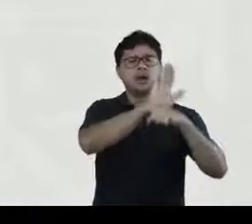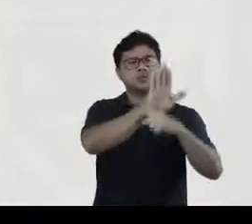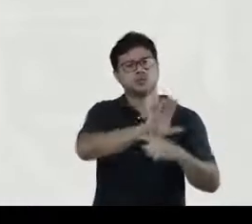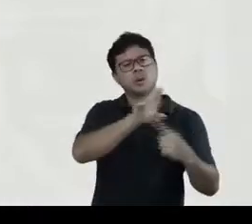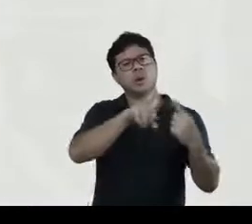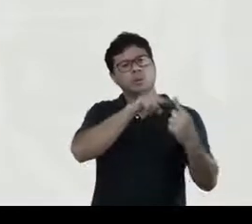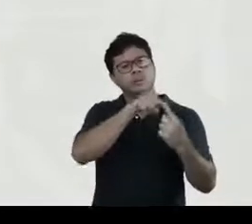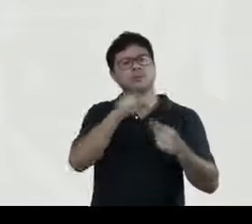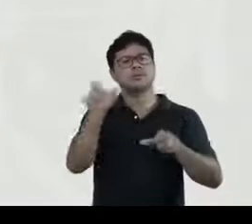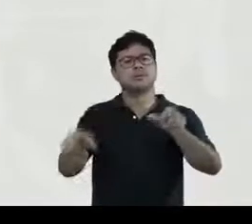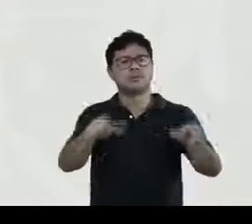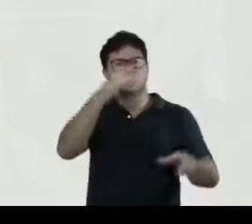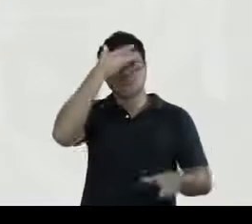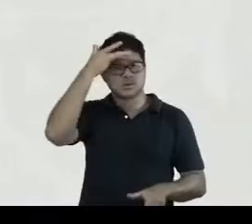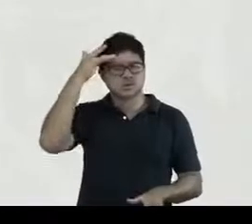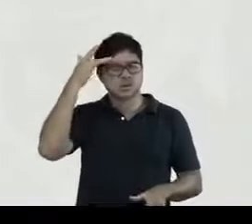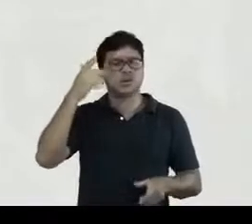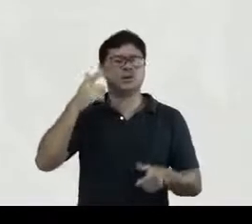nos trabalhos